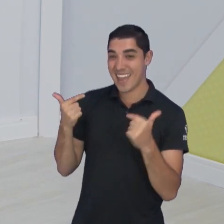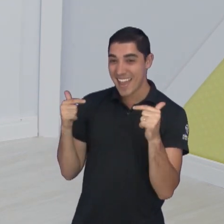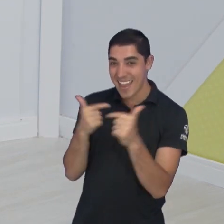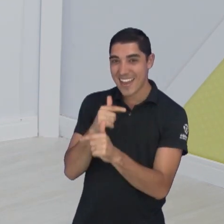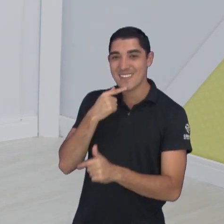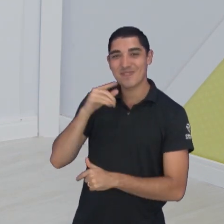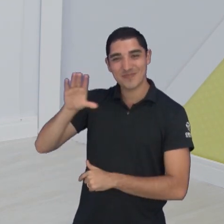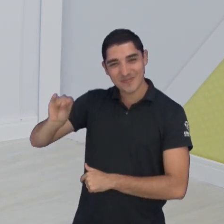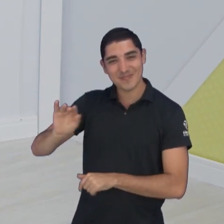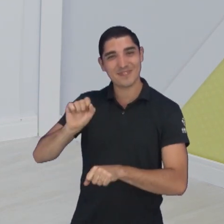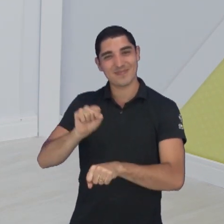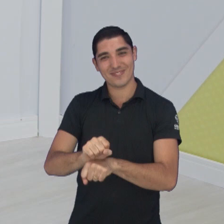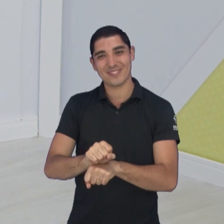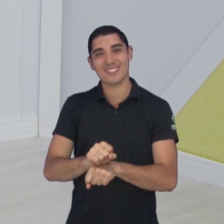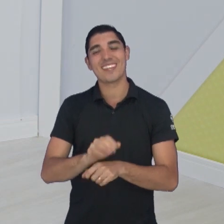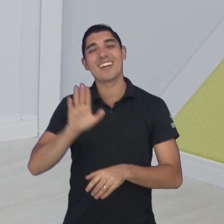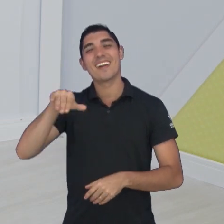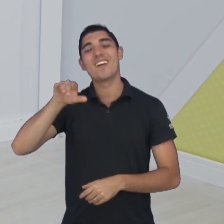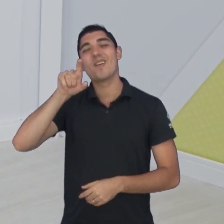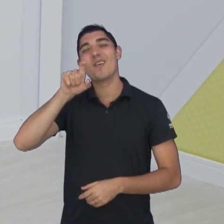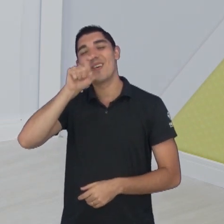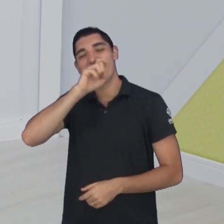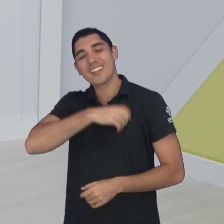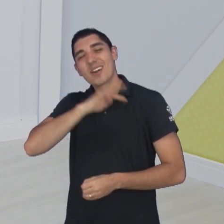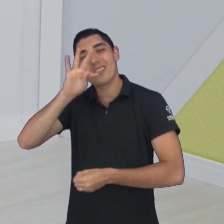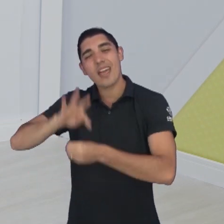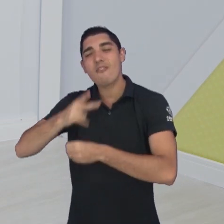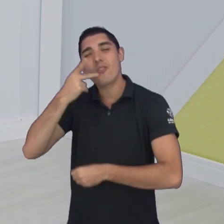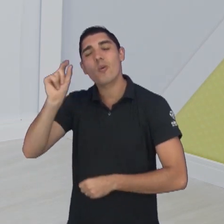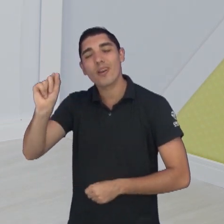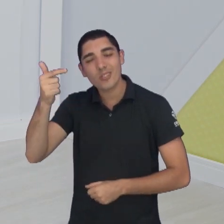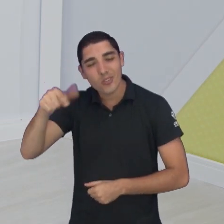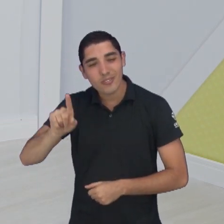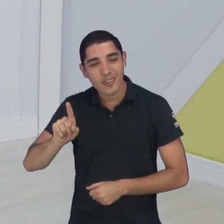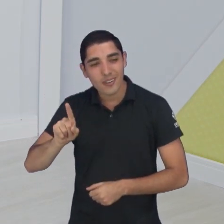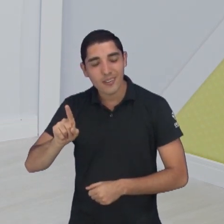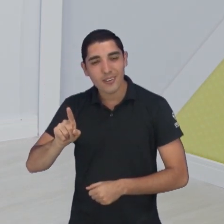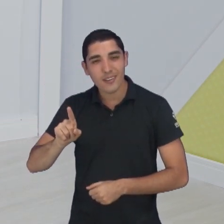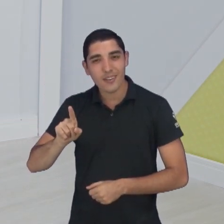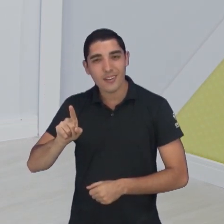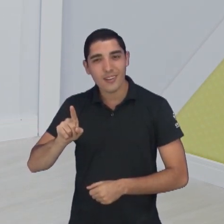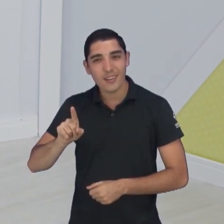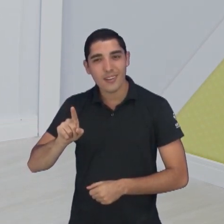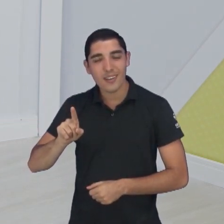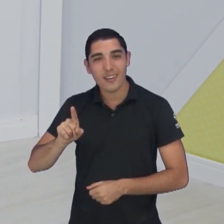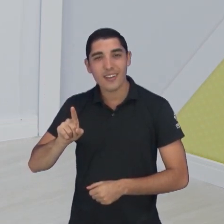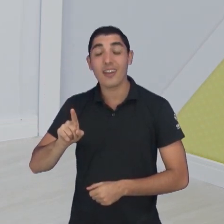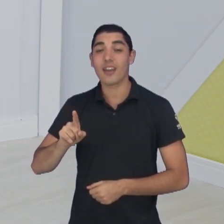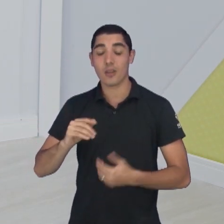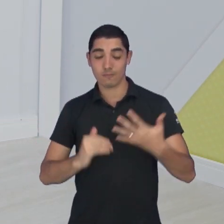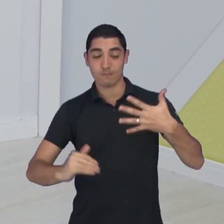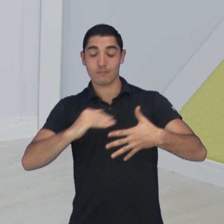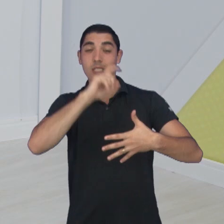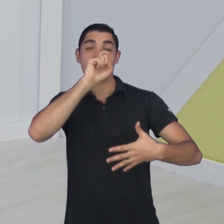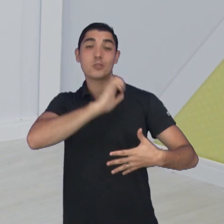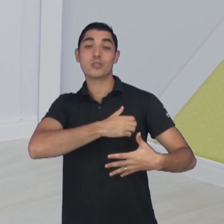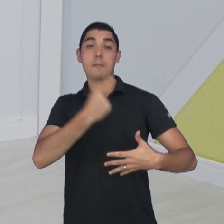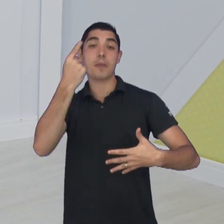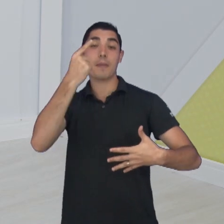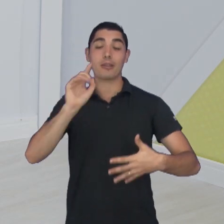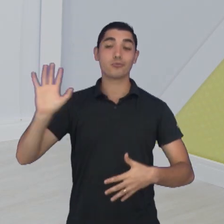Quieta, Piteco. Ô, Ricardo, eu não entendi o que você falou, Ricardo. O você falou aí? Vai, Segue o líder. Tchau. Tá bom.